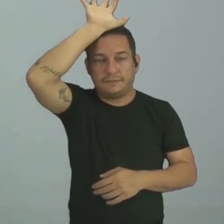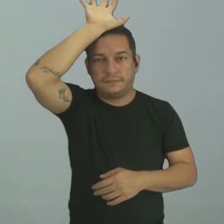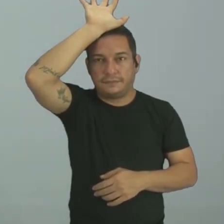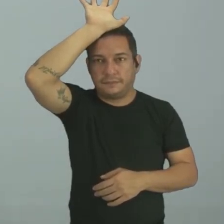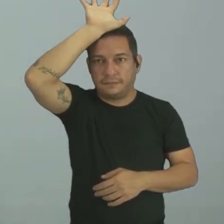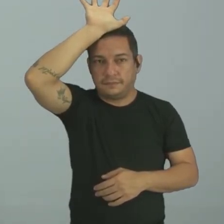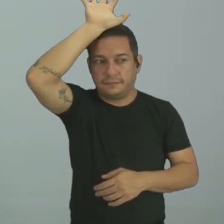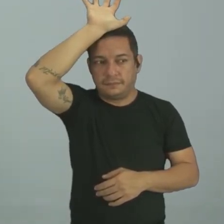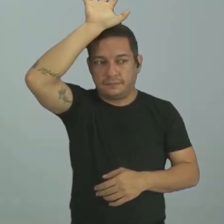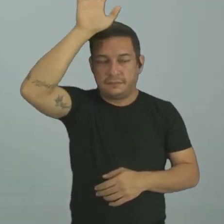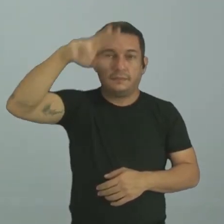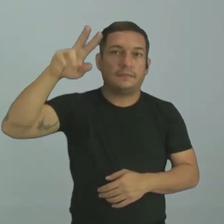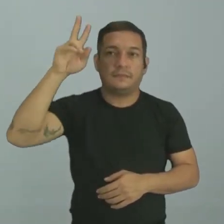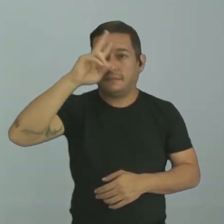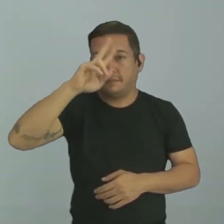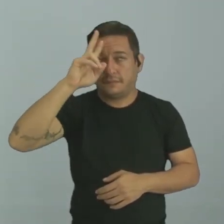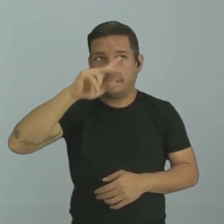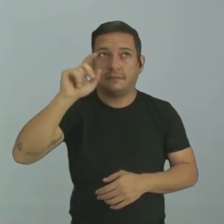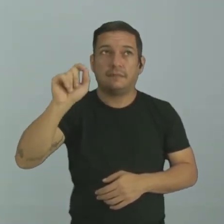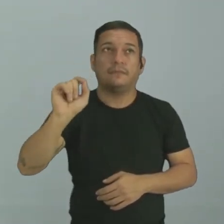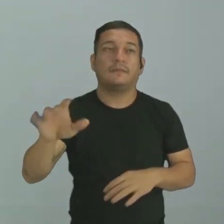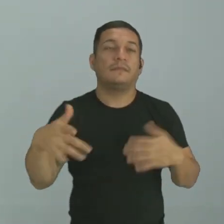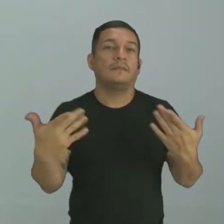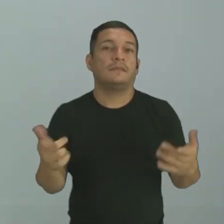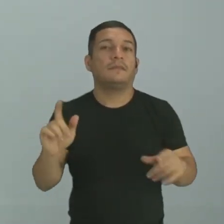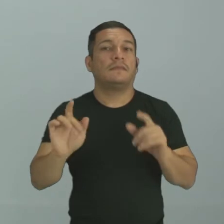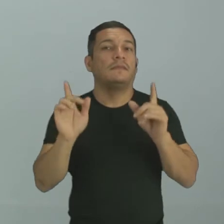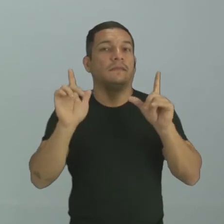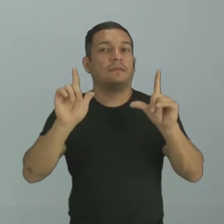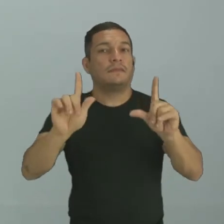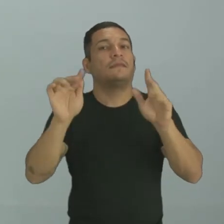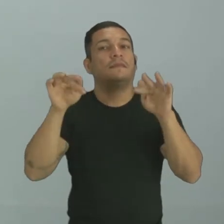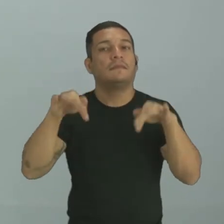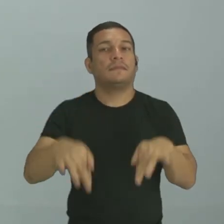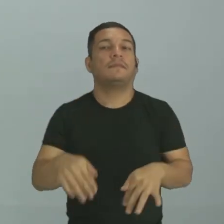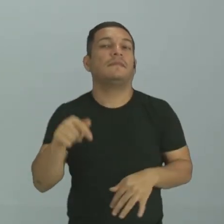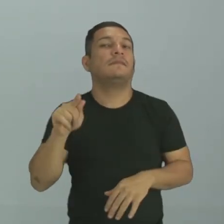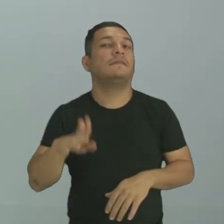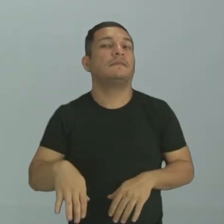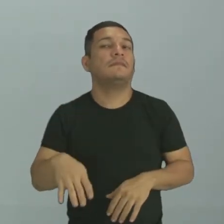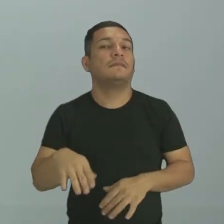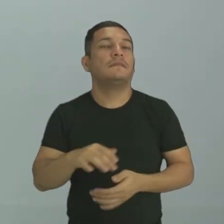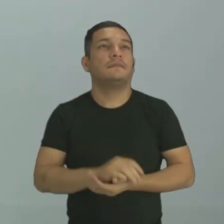ou a história, no caso, qual vai ser a tirinha no final? Vai ser de quem?